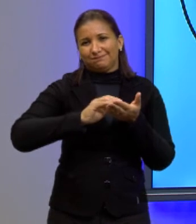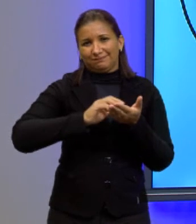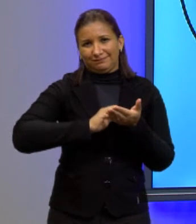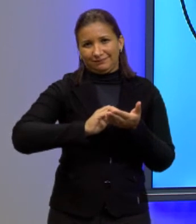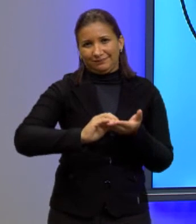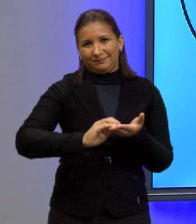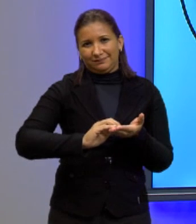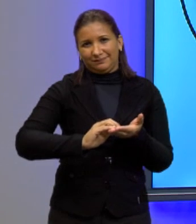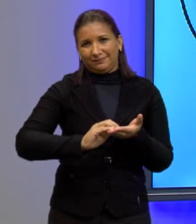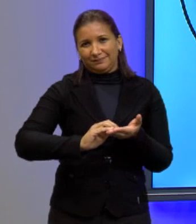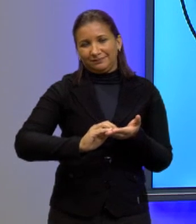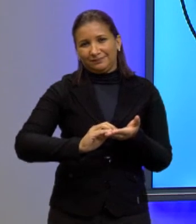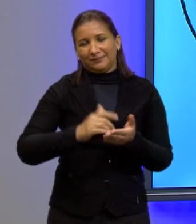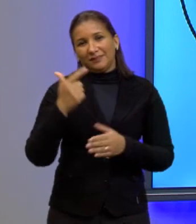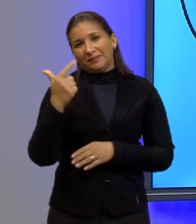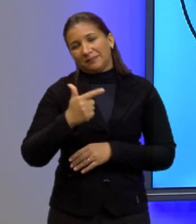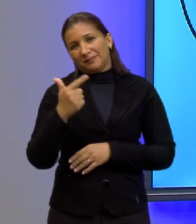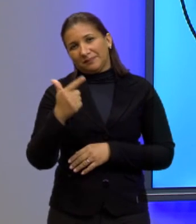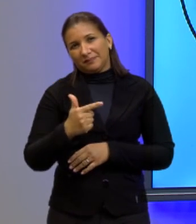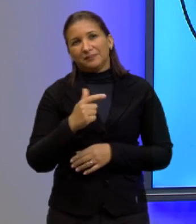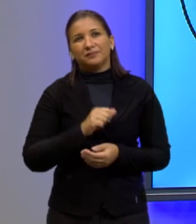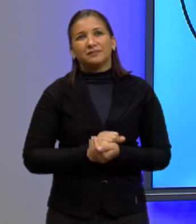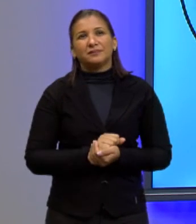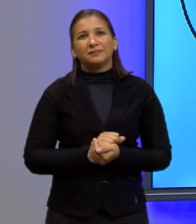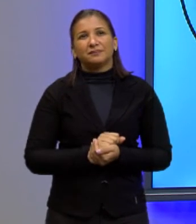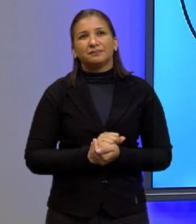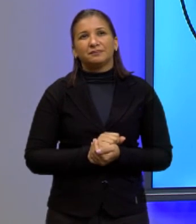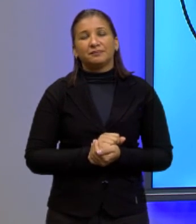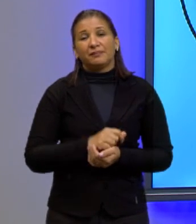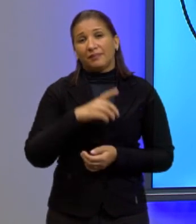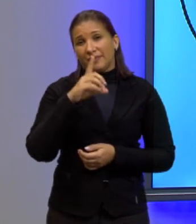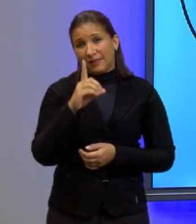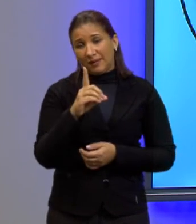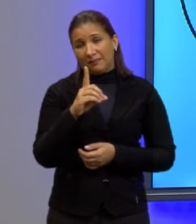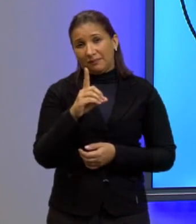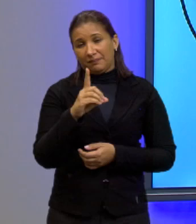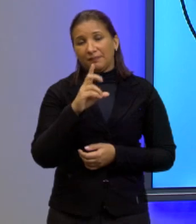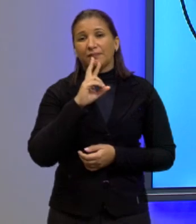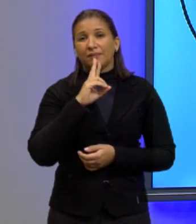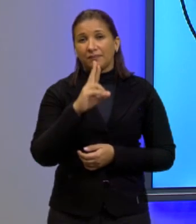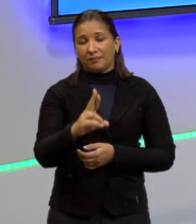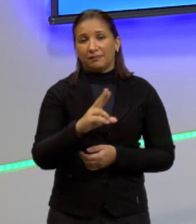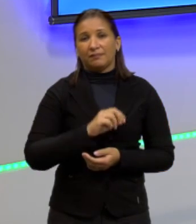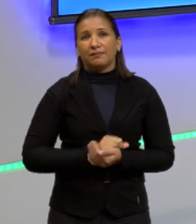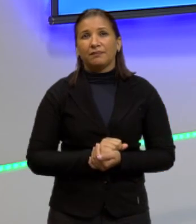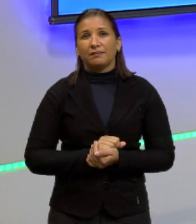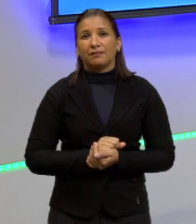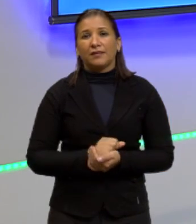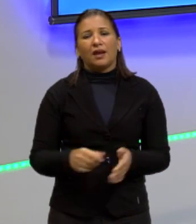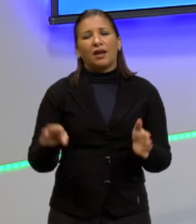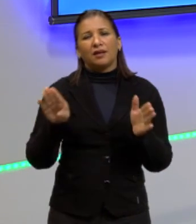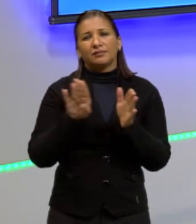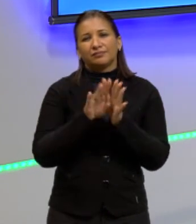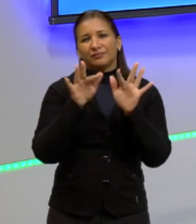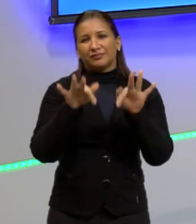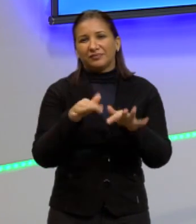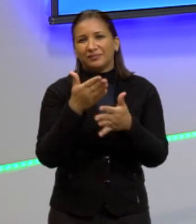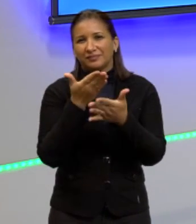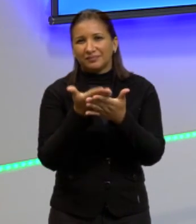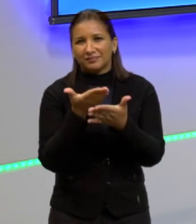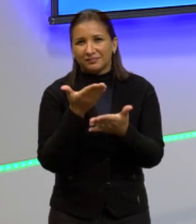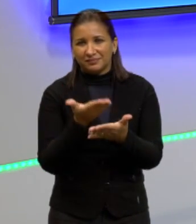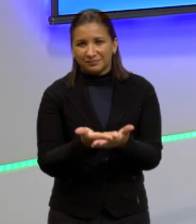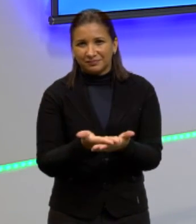então a nossa segunda alternativa alternativa B como resposta gente nós chegamos ao fim de mais uma aula